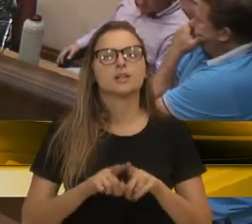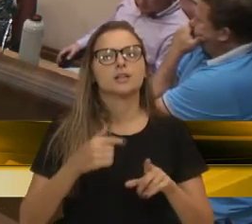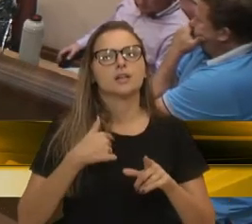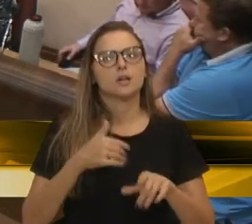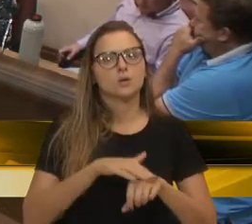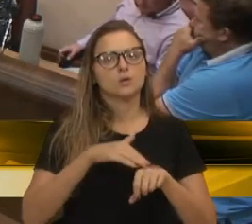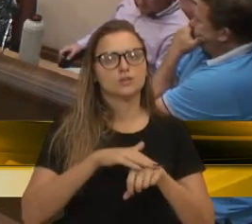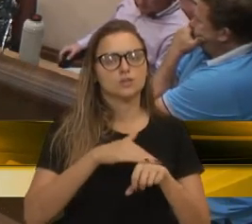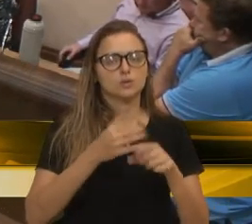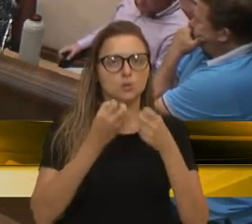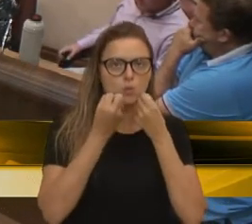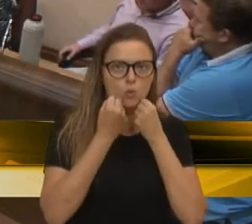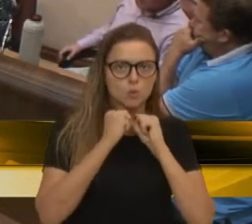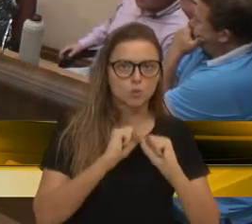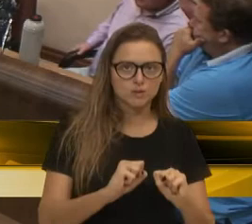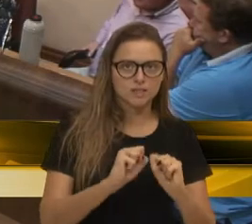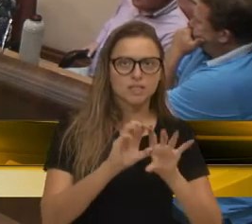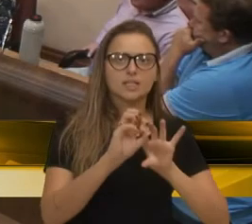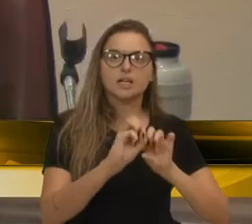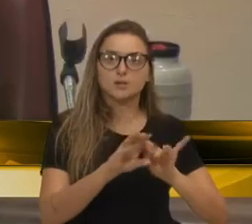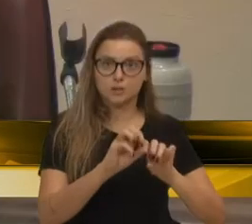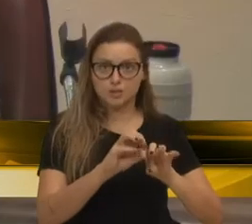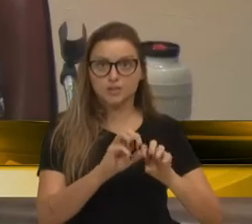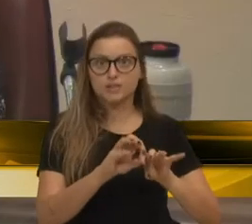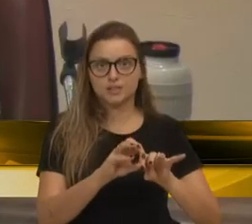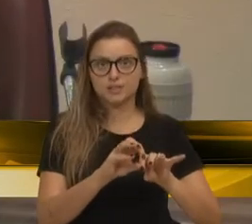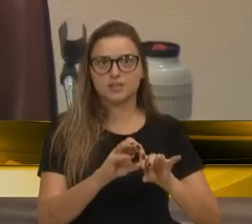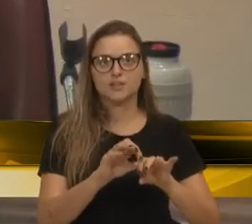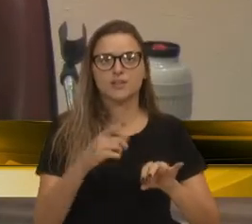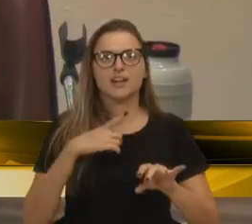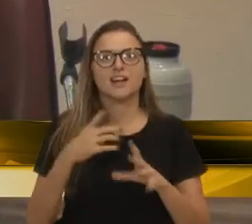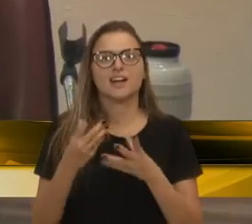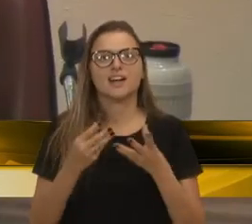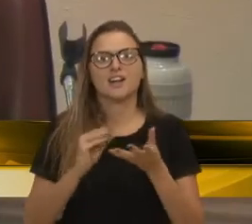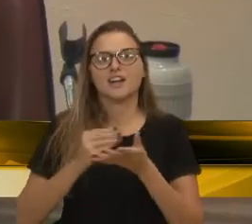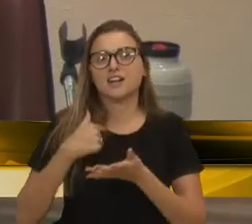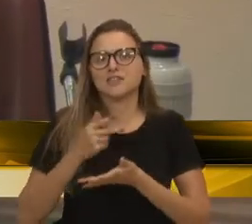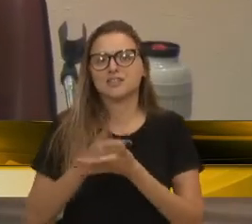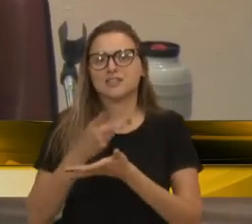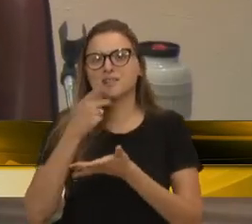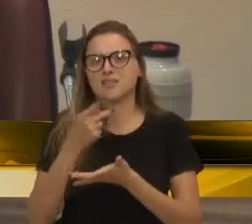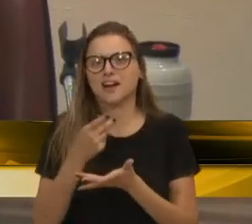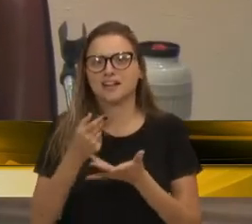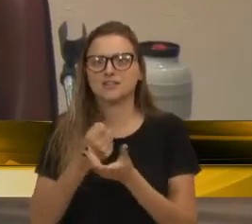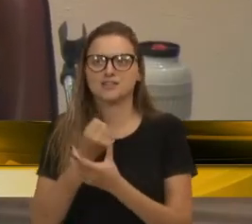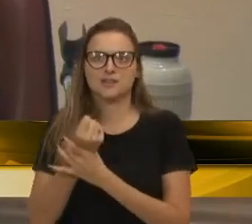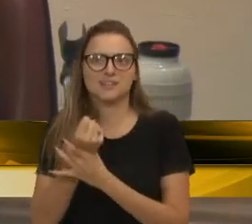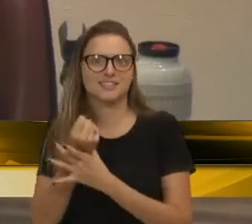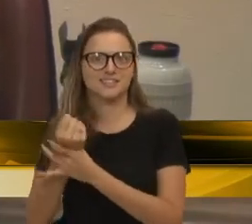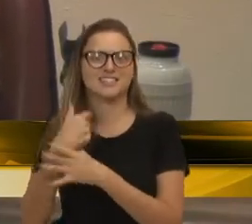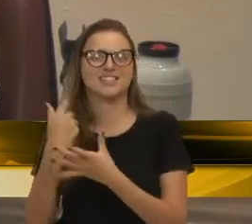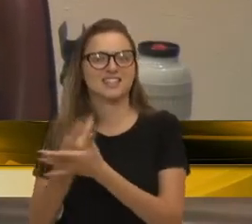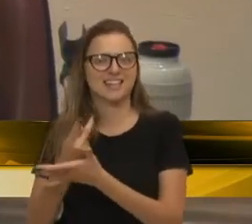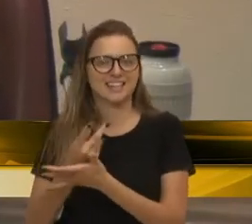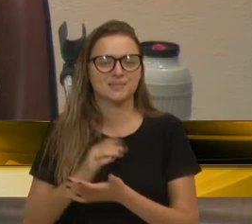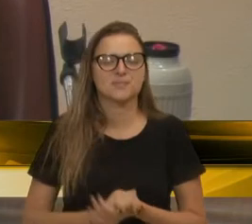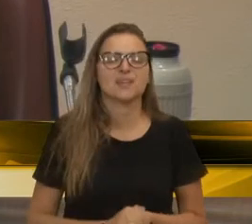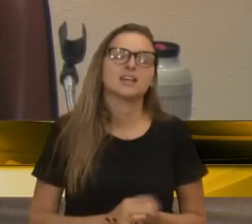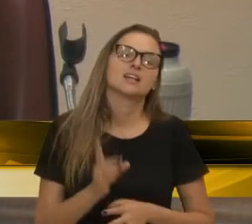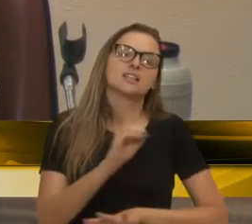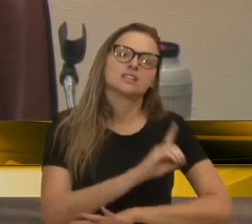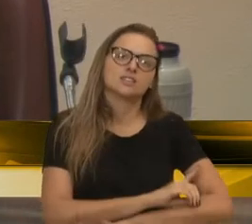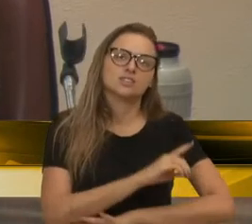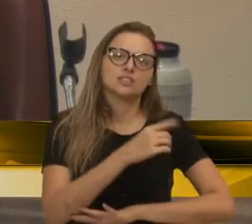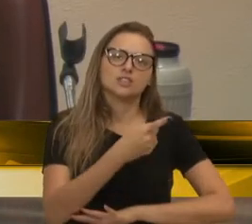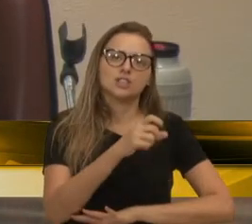educação. É tanta segurança que eu falo. E, no dia 18, já está